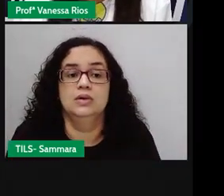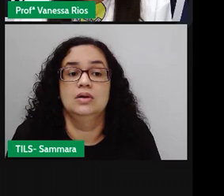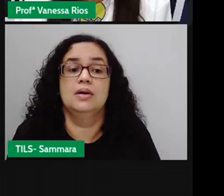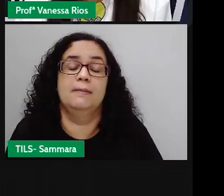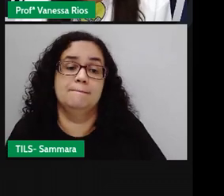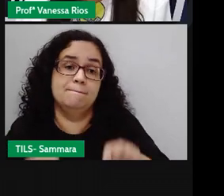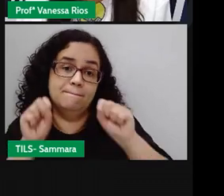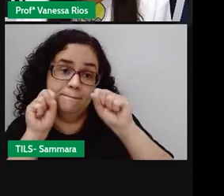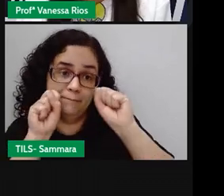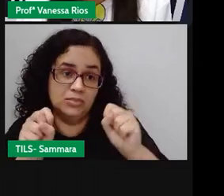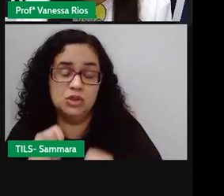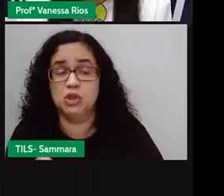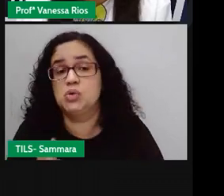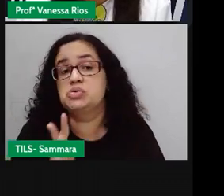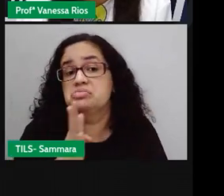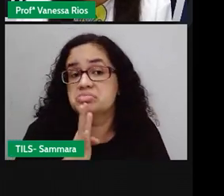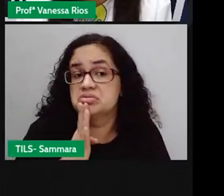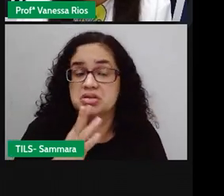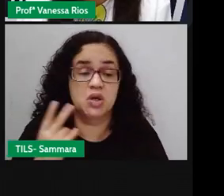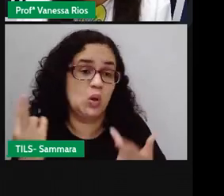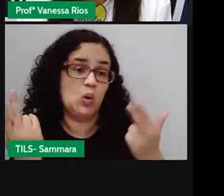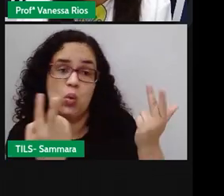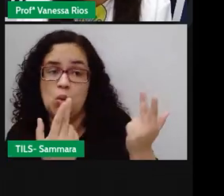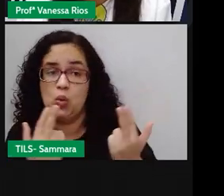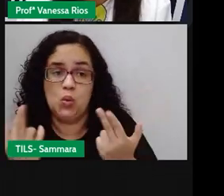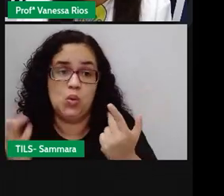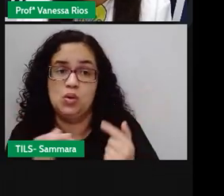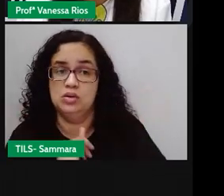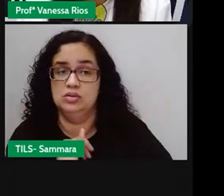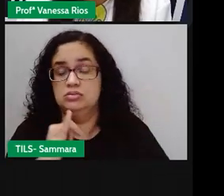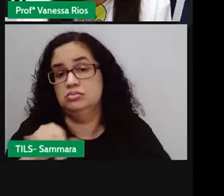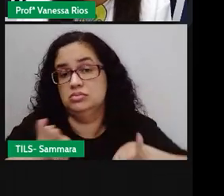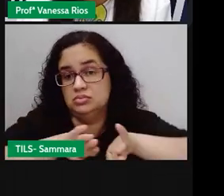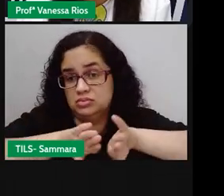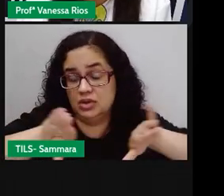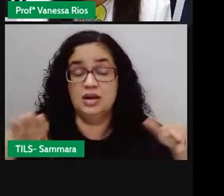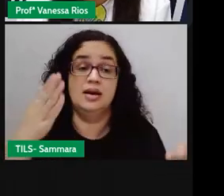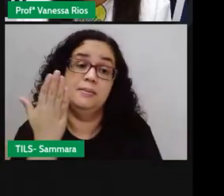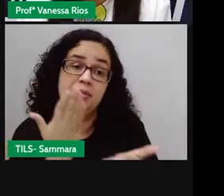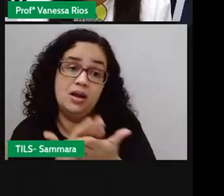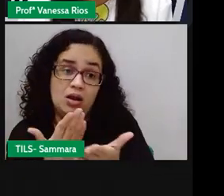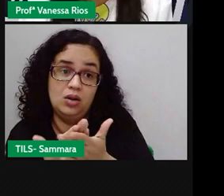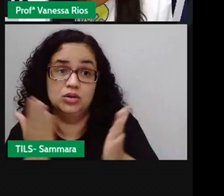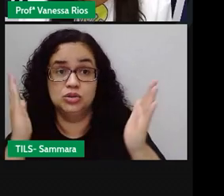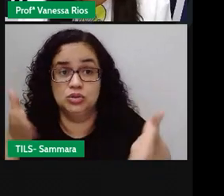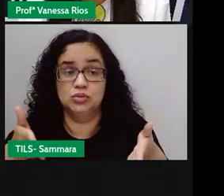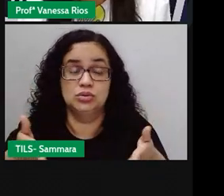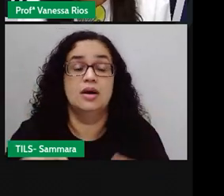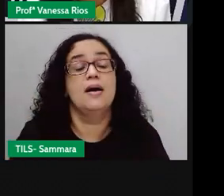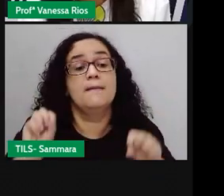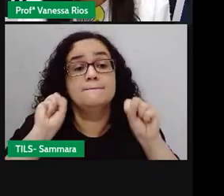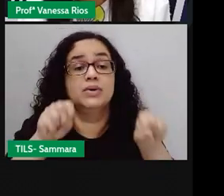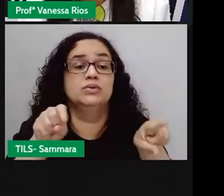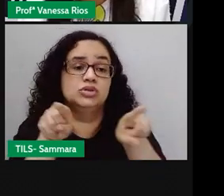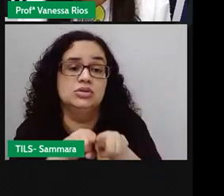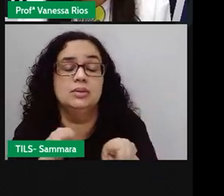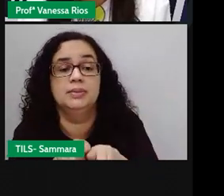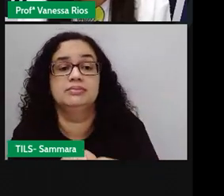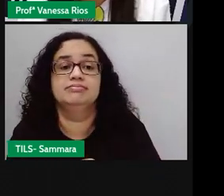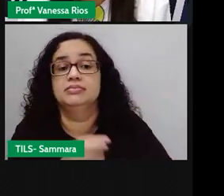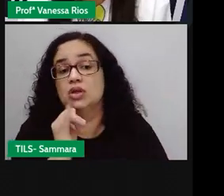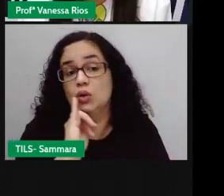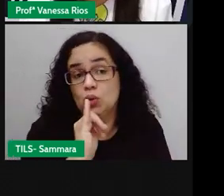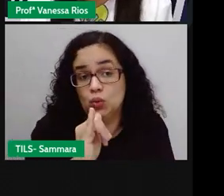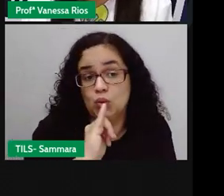Pode ter coincidido e ter sido o mesmo conto que a próxima parou para a nossa aula de hoje. E pode ser também um conto diferente.